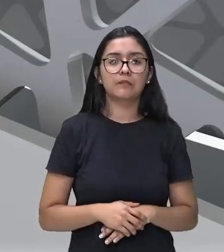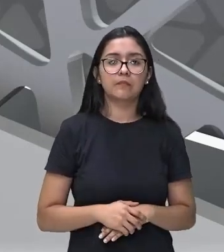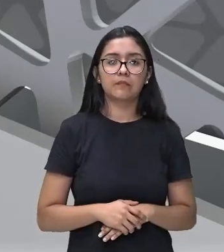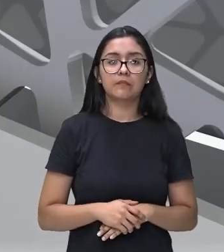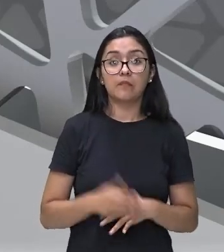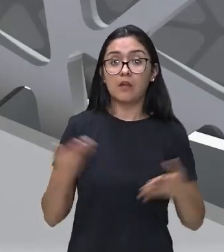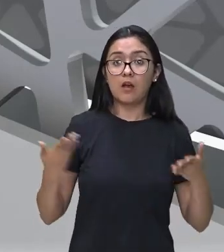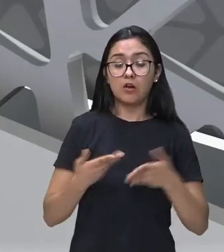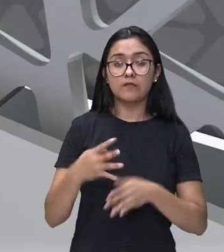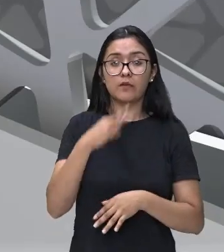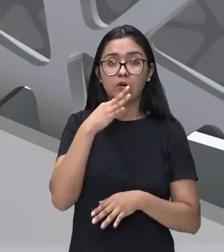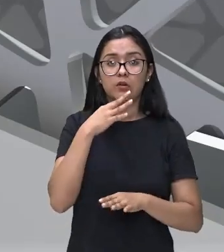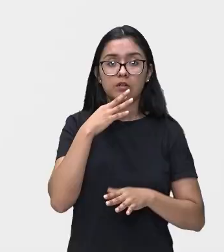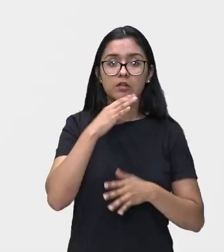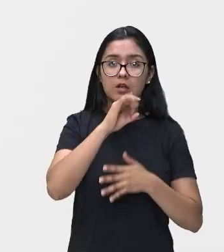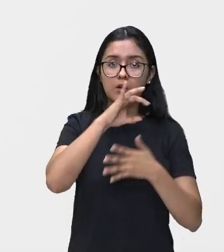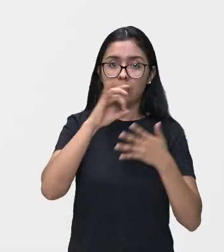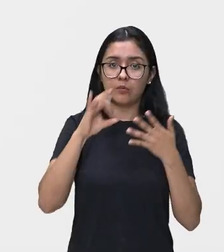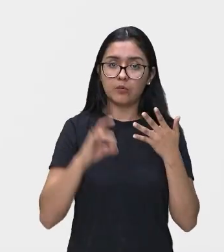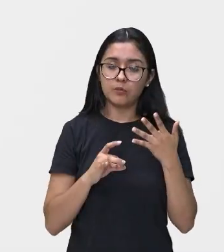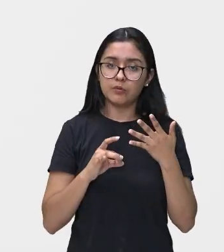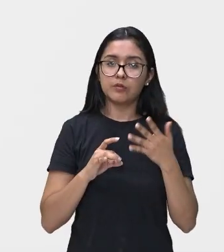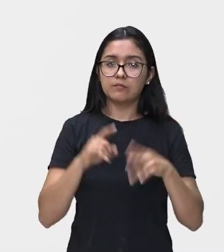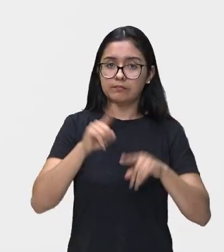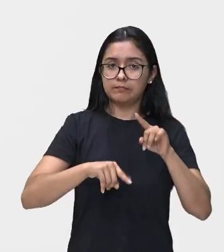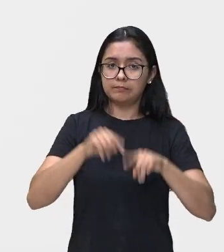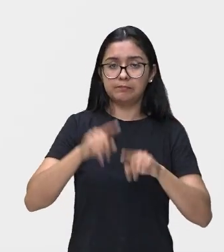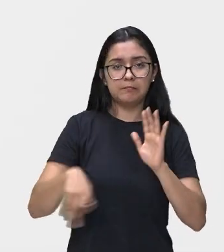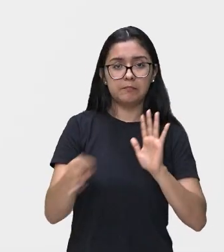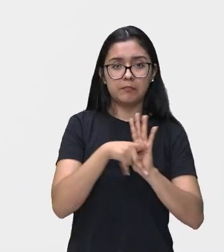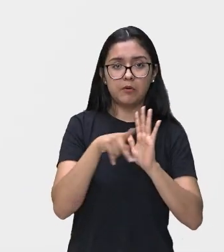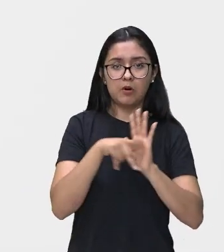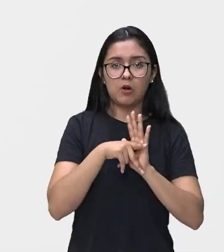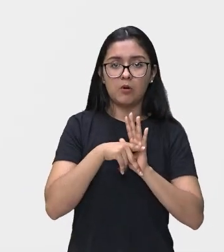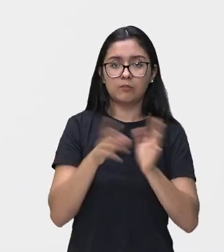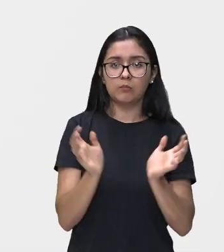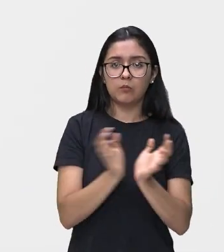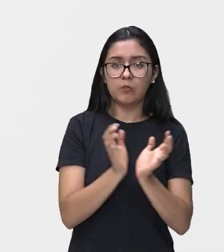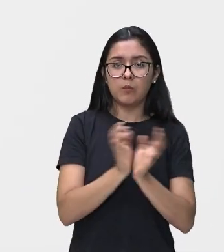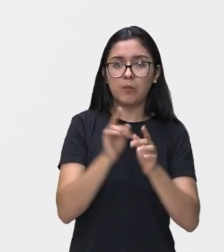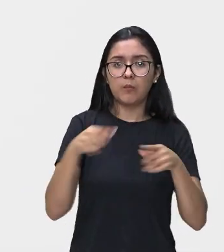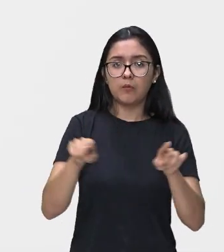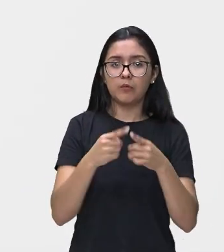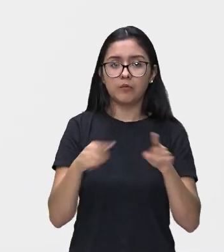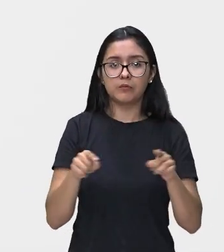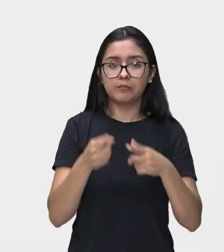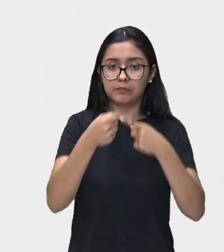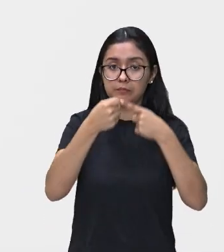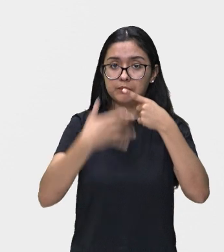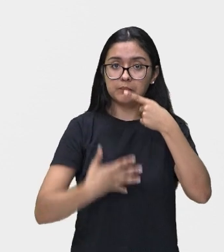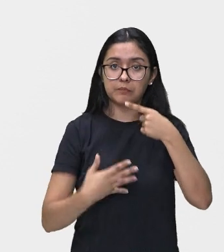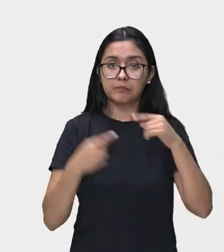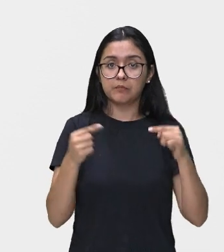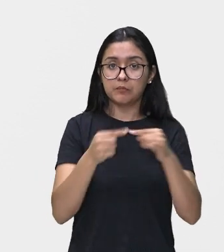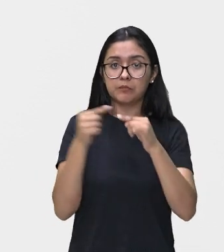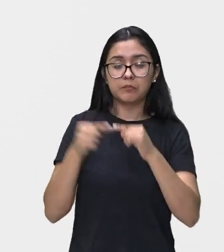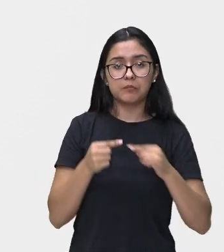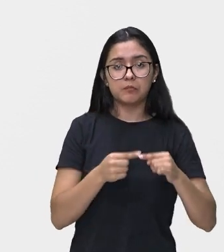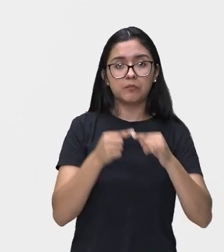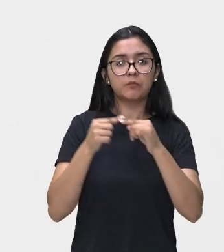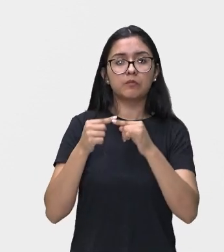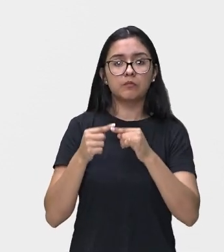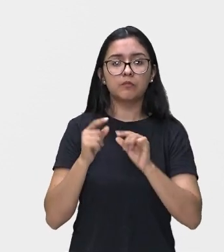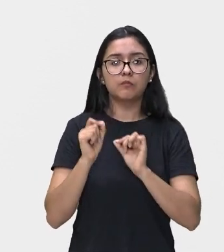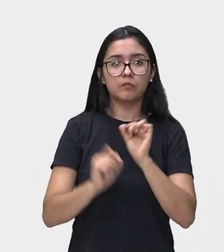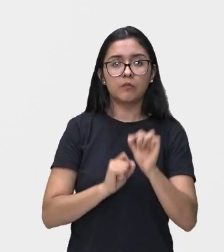instrumentos musicais. Bem, os instrumentos musicais podem ser classificados de acordo com o modo como